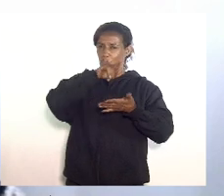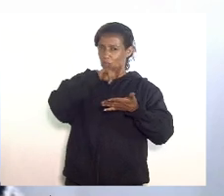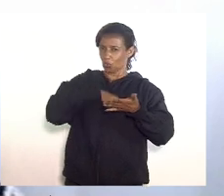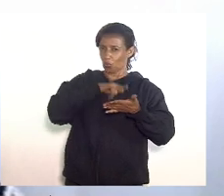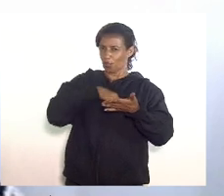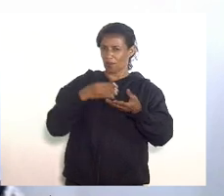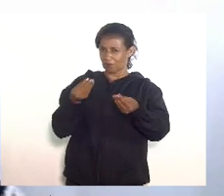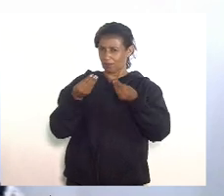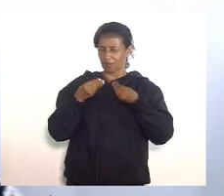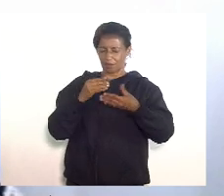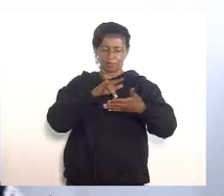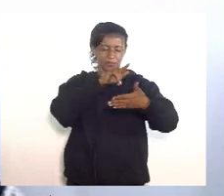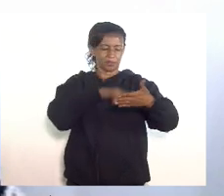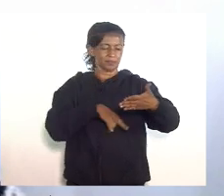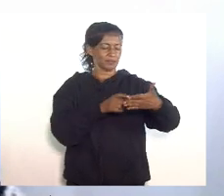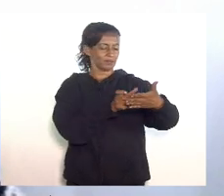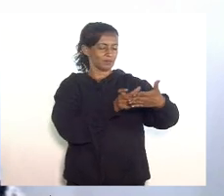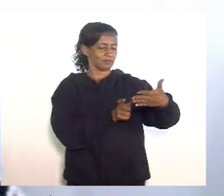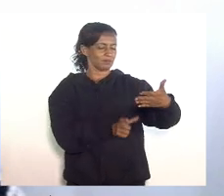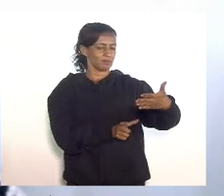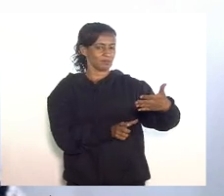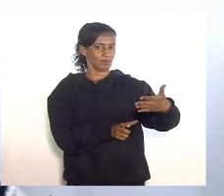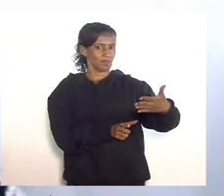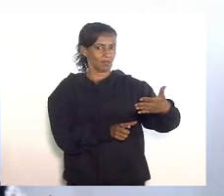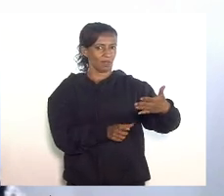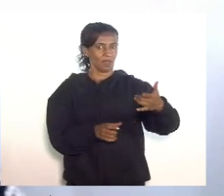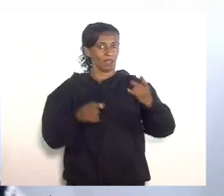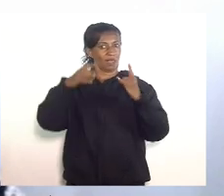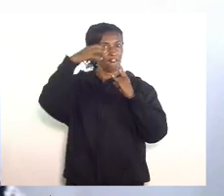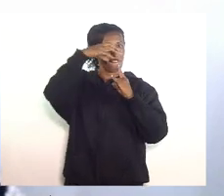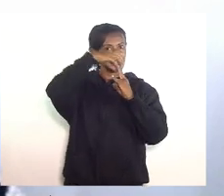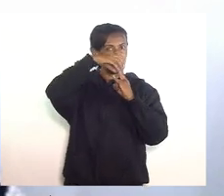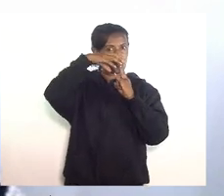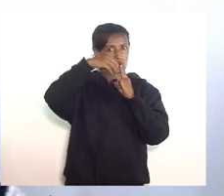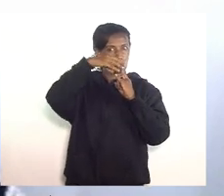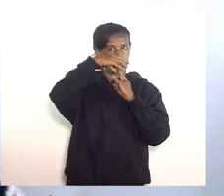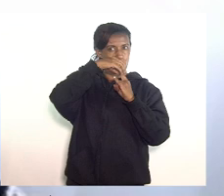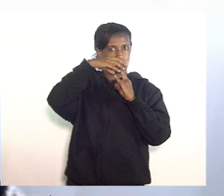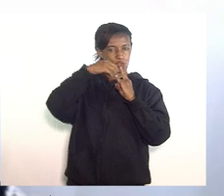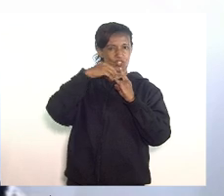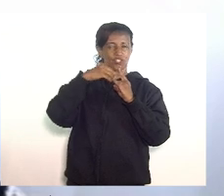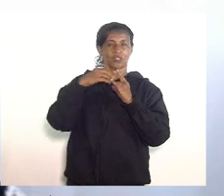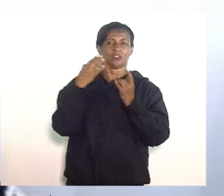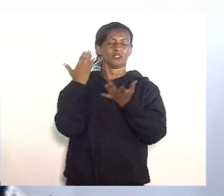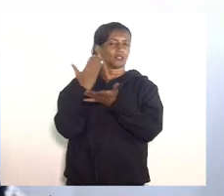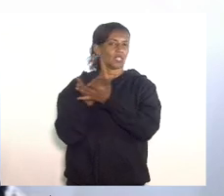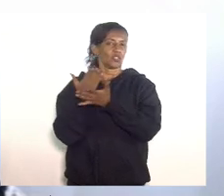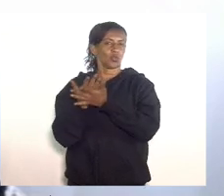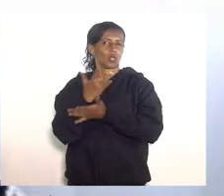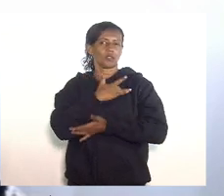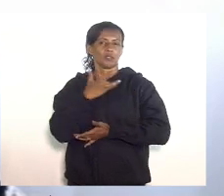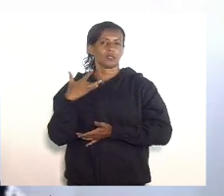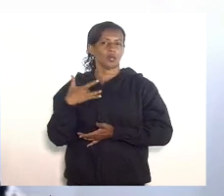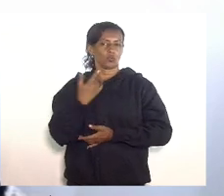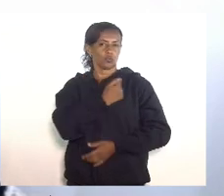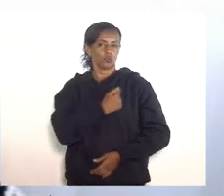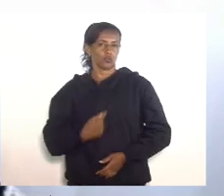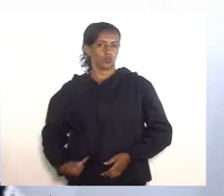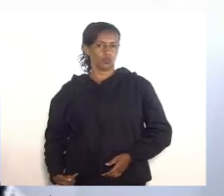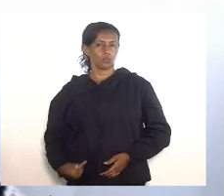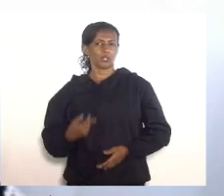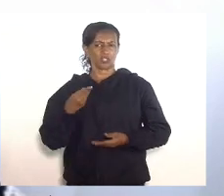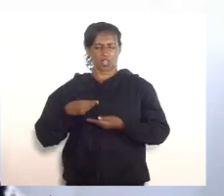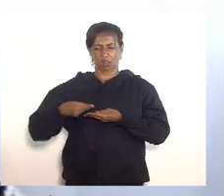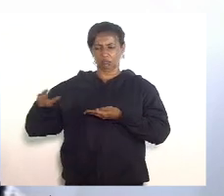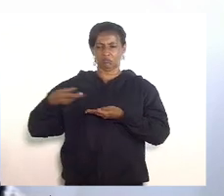recebi da Fiocruz da Escola Nacional de Saúde Pública compartilhei com alguns